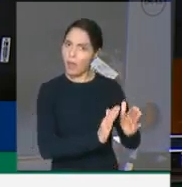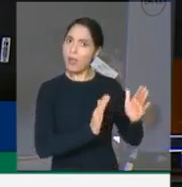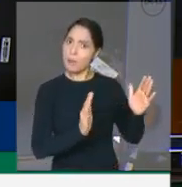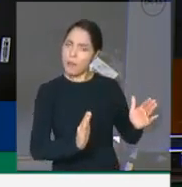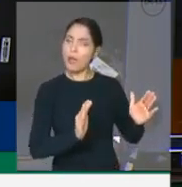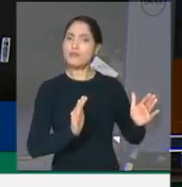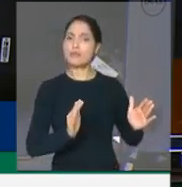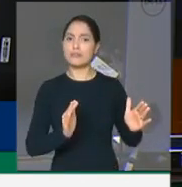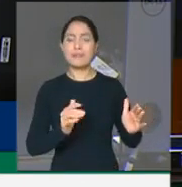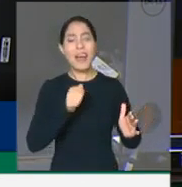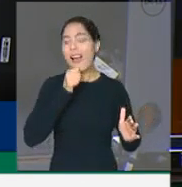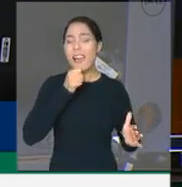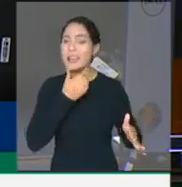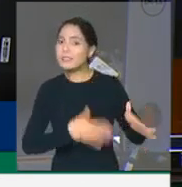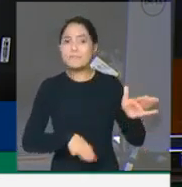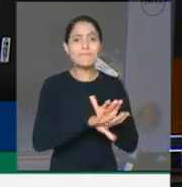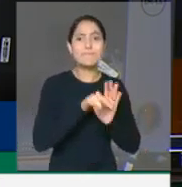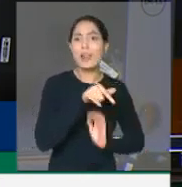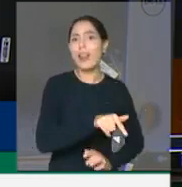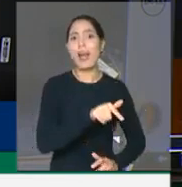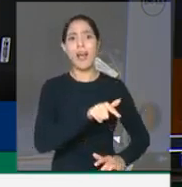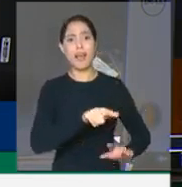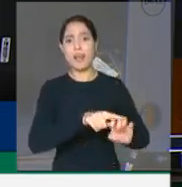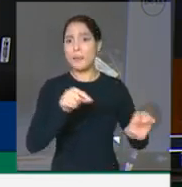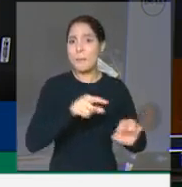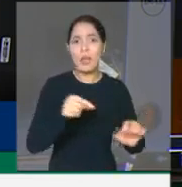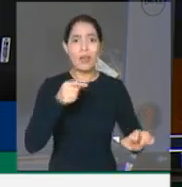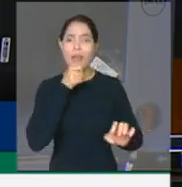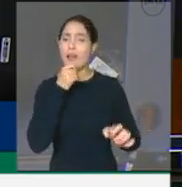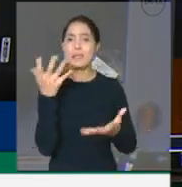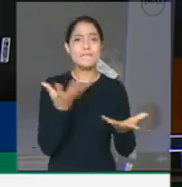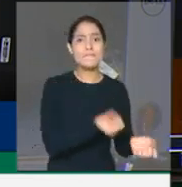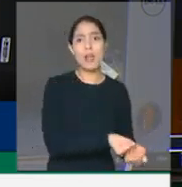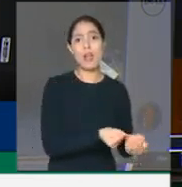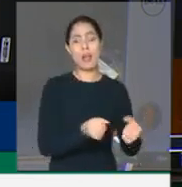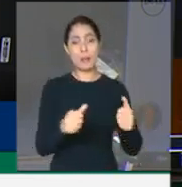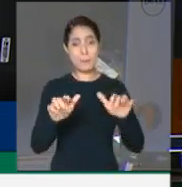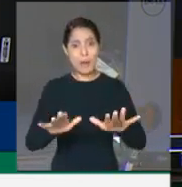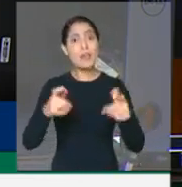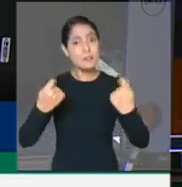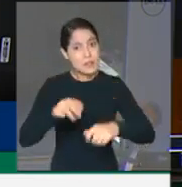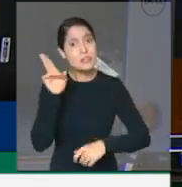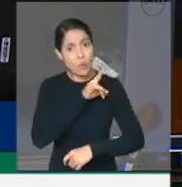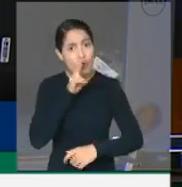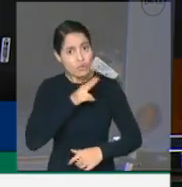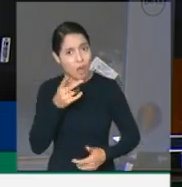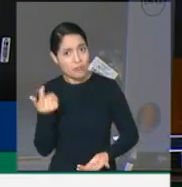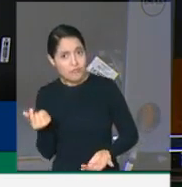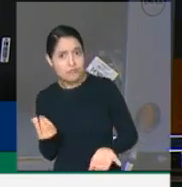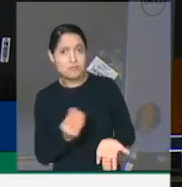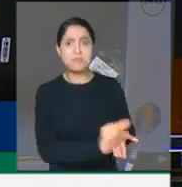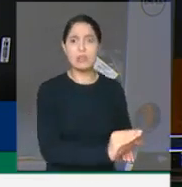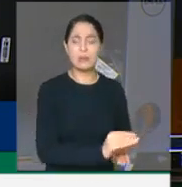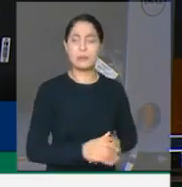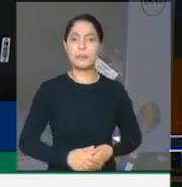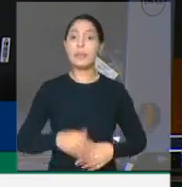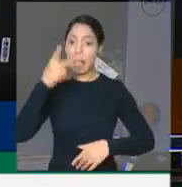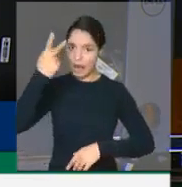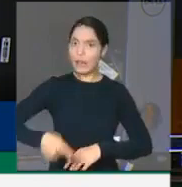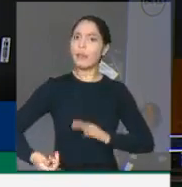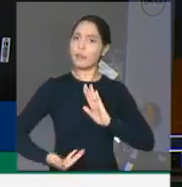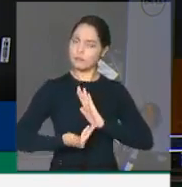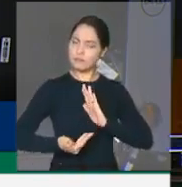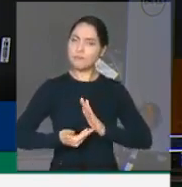ainda não chegou na ponta, não chegou na base da nossa economia. Isso se faz urgente. Aprovamos também o